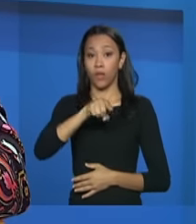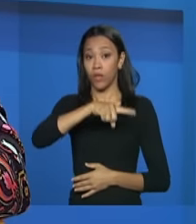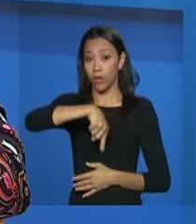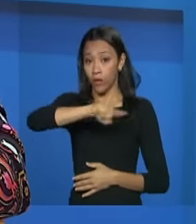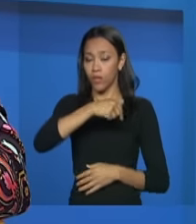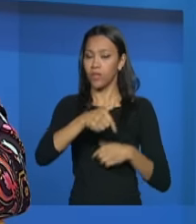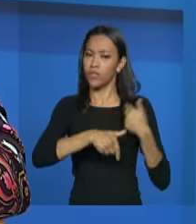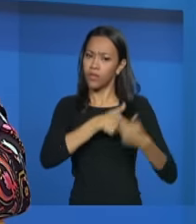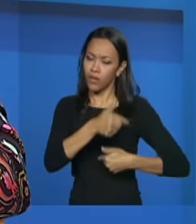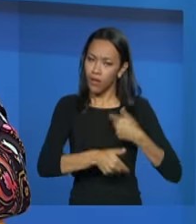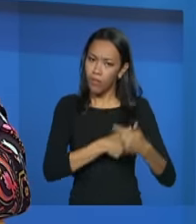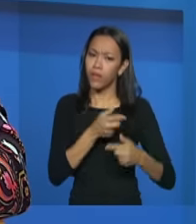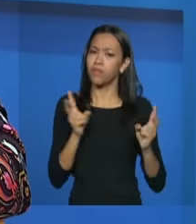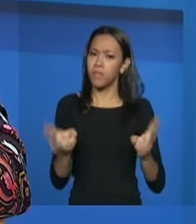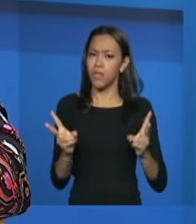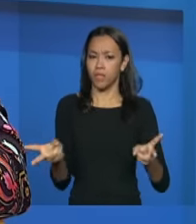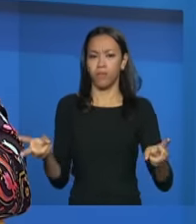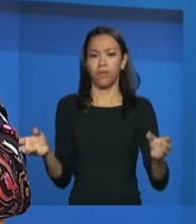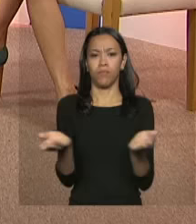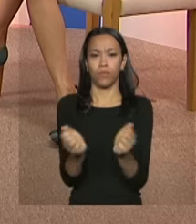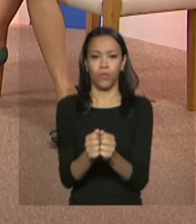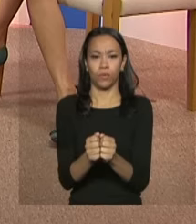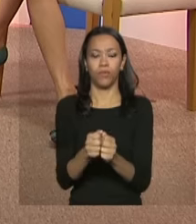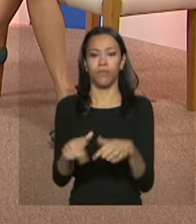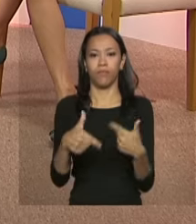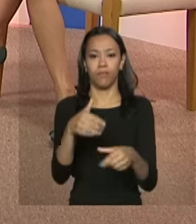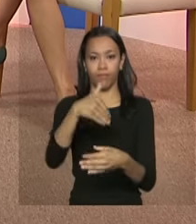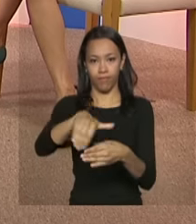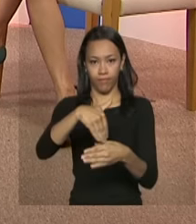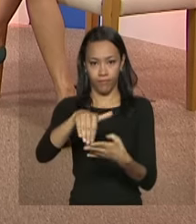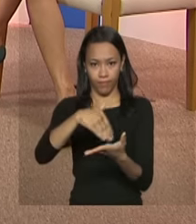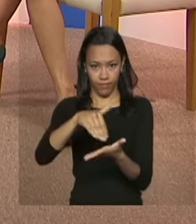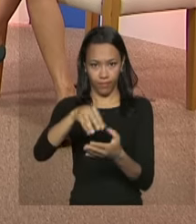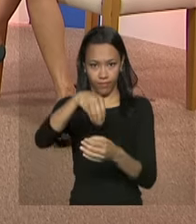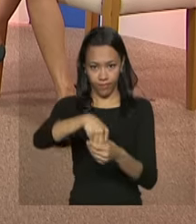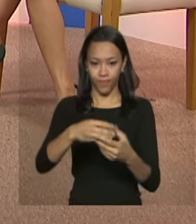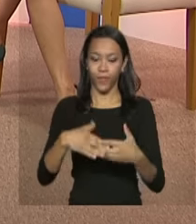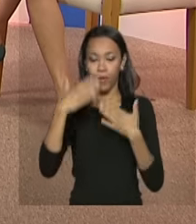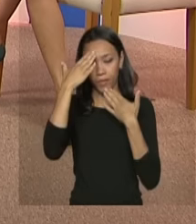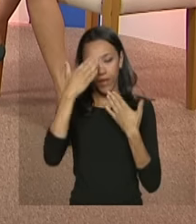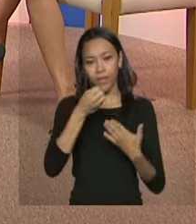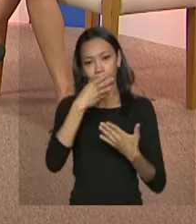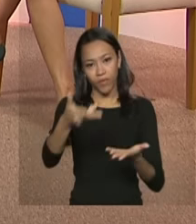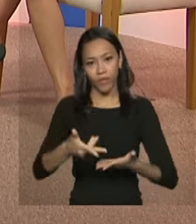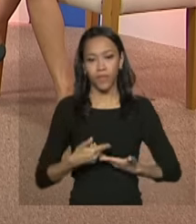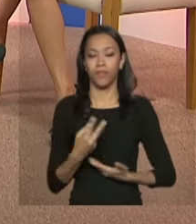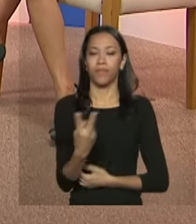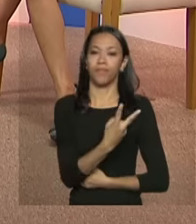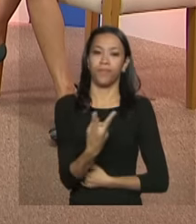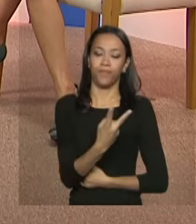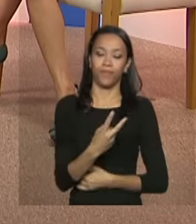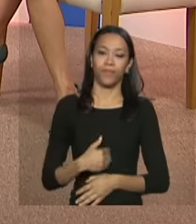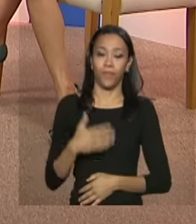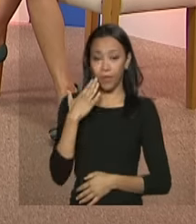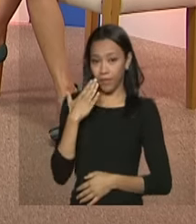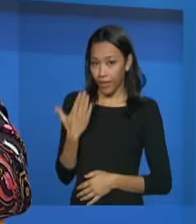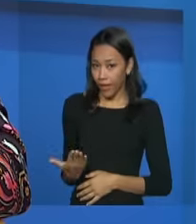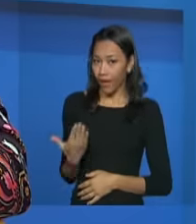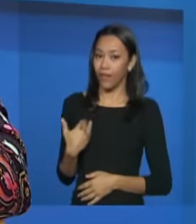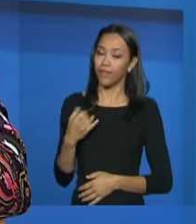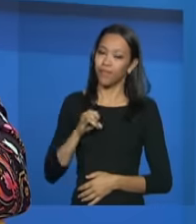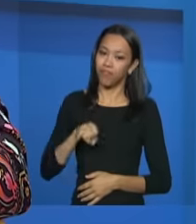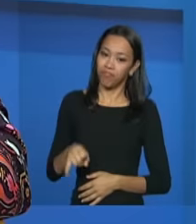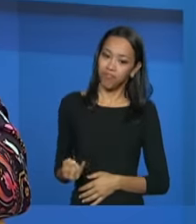acolhimento da mesma secretaria olá sejam bem vindas muito obrigada por estarem aqui conosco obrigada a gente aqui agradece a